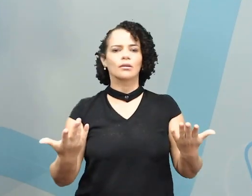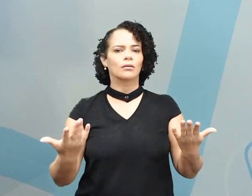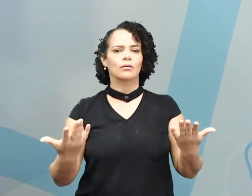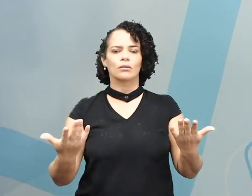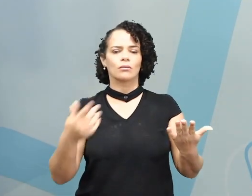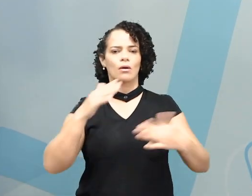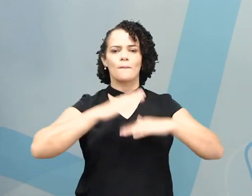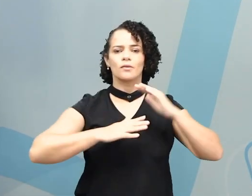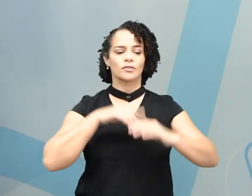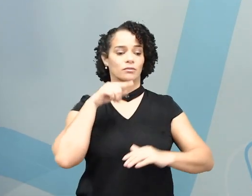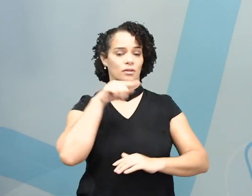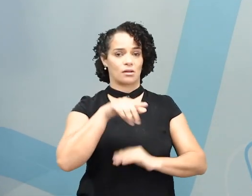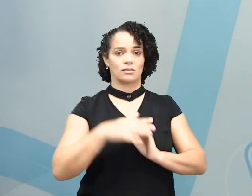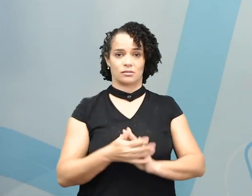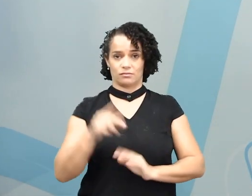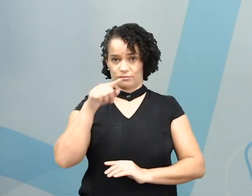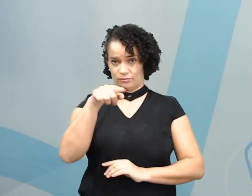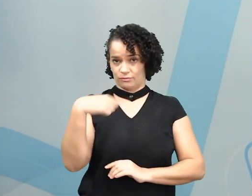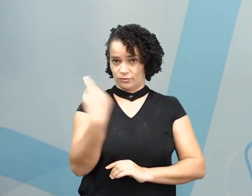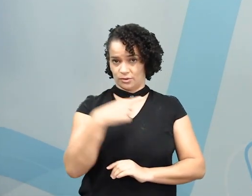essa? Vocês lembram?